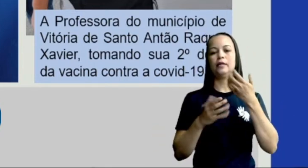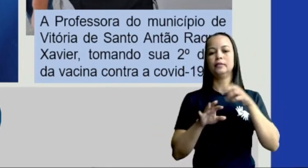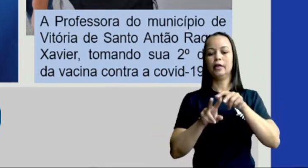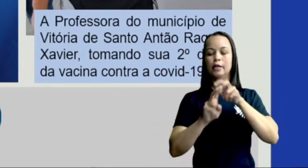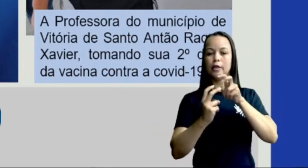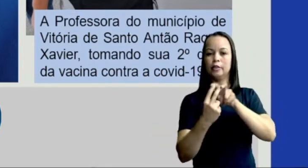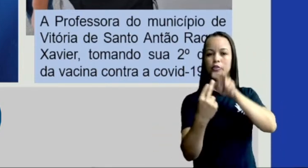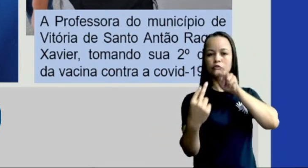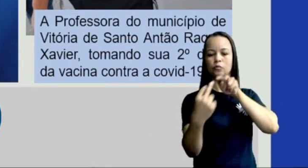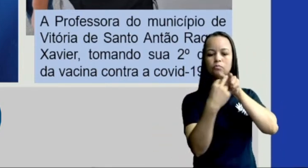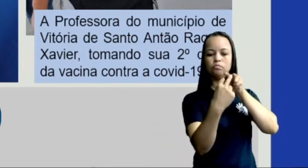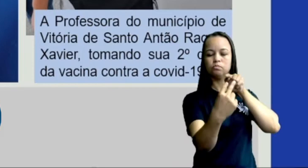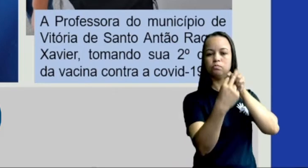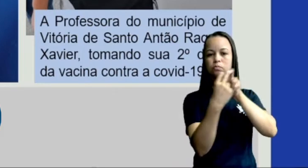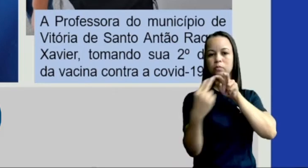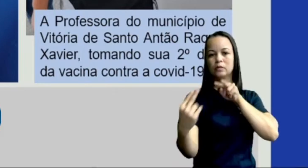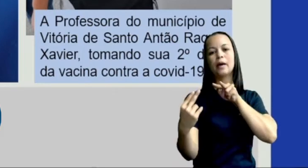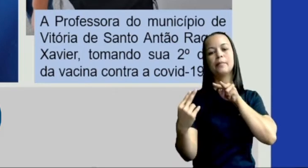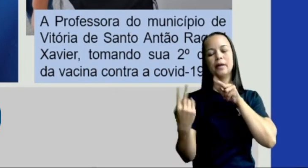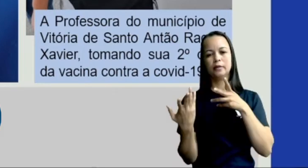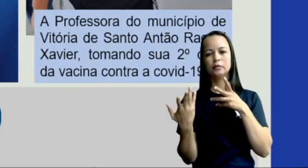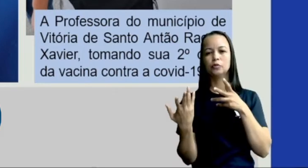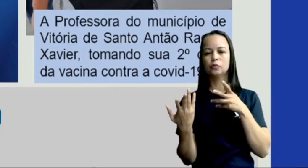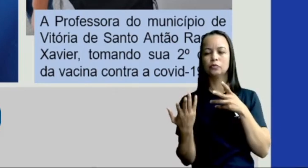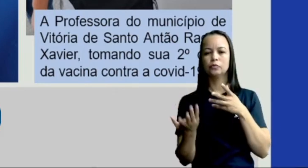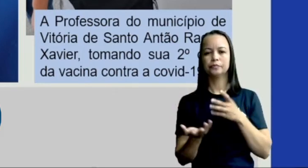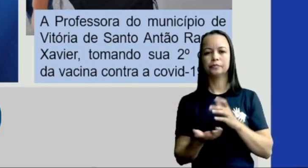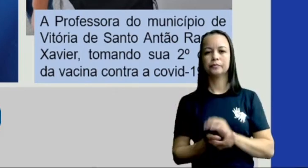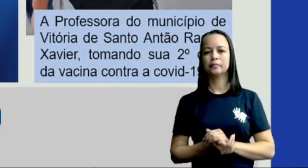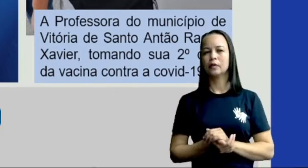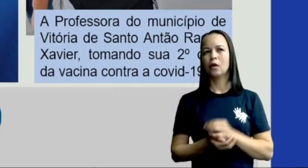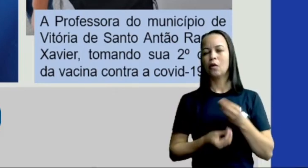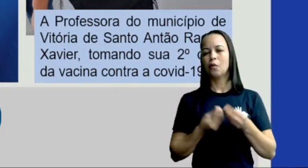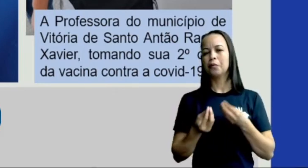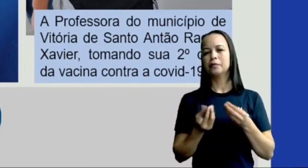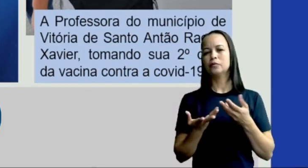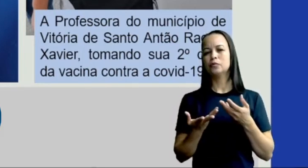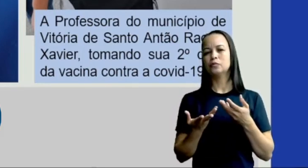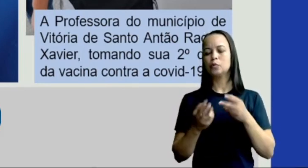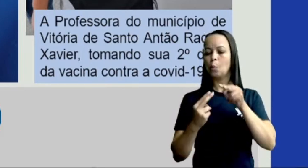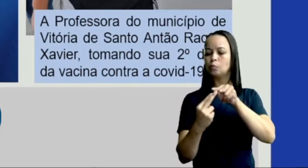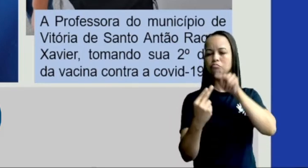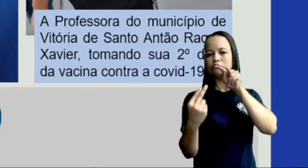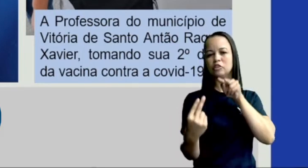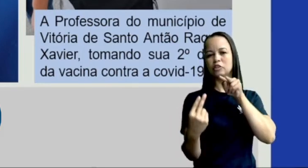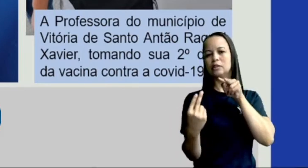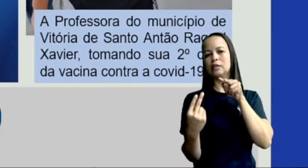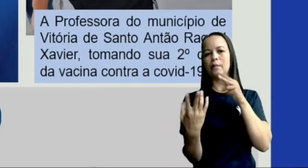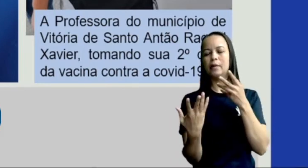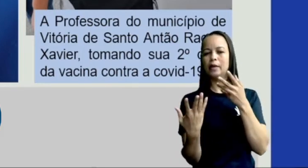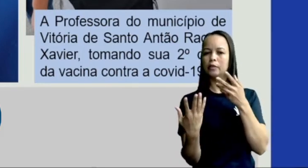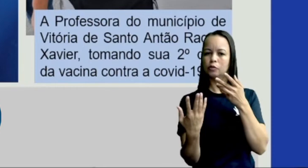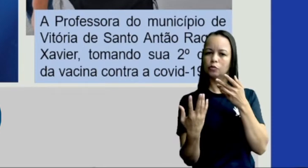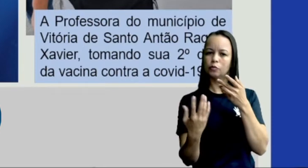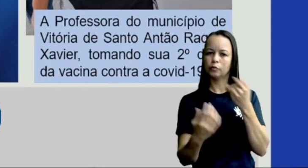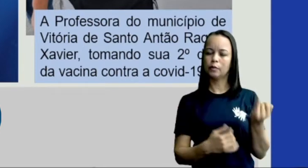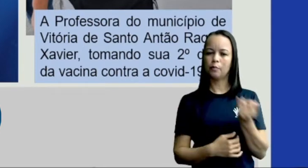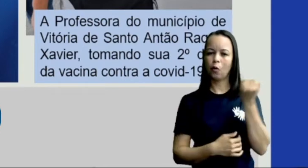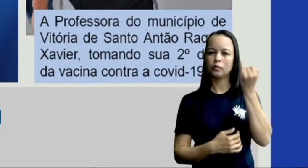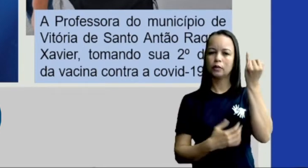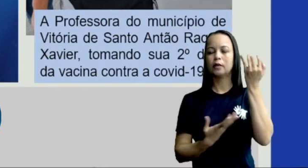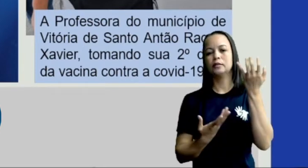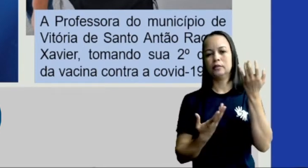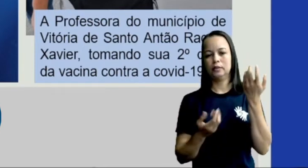justamente que é um distanciamento plausível em relação ao que é